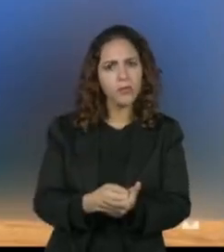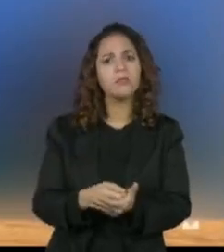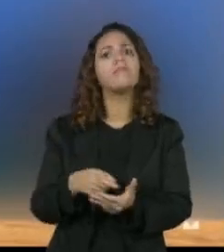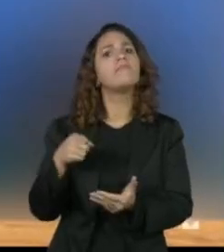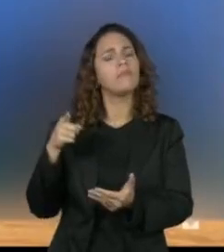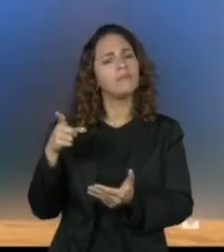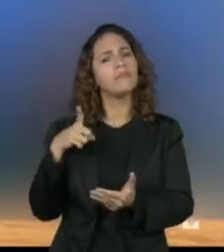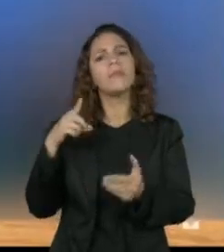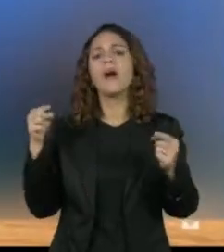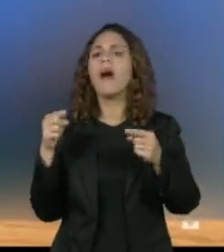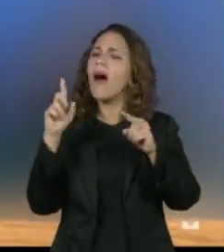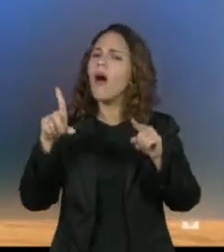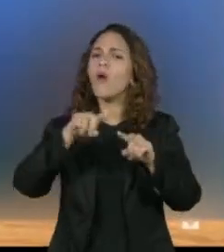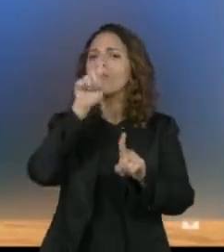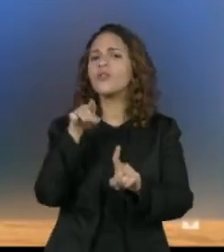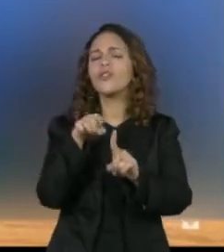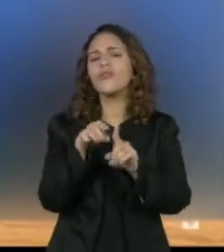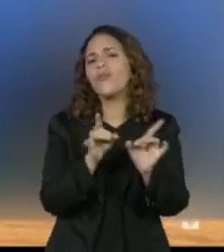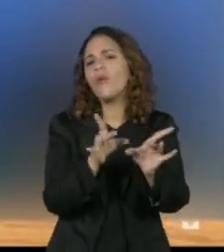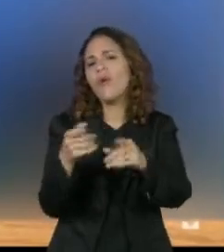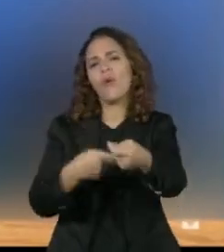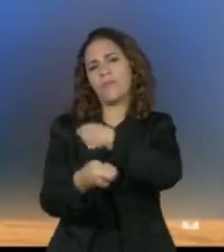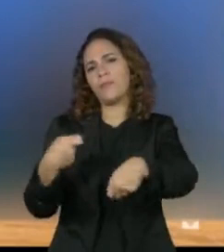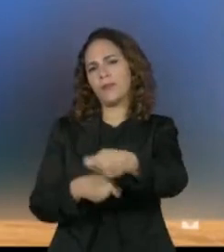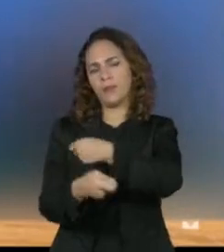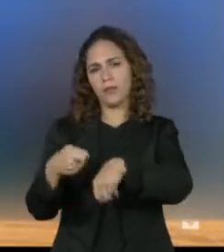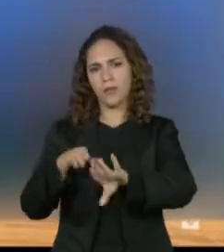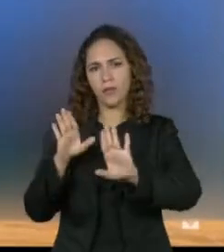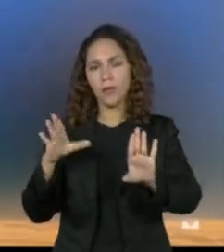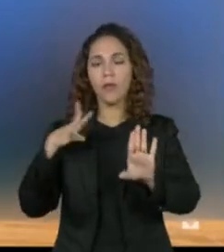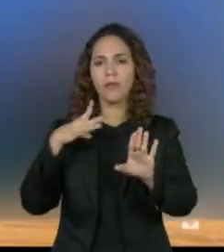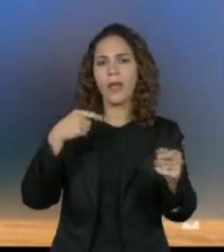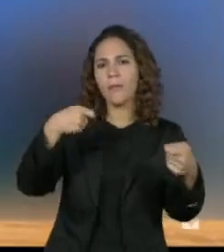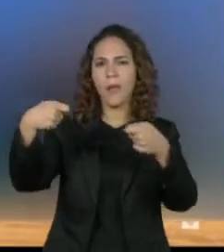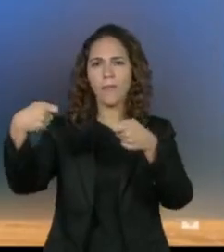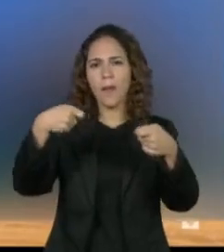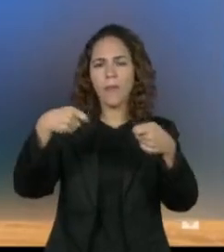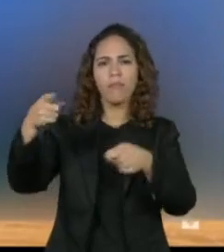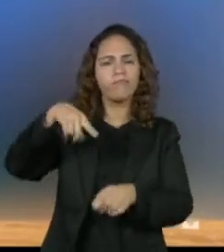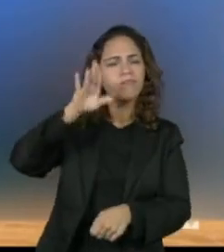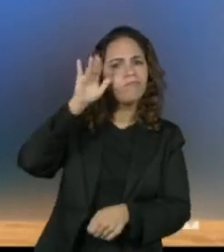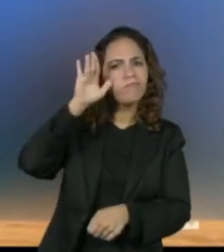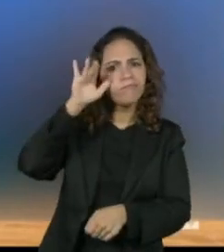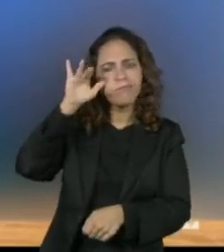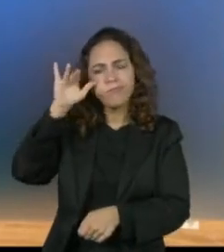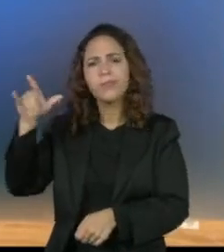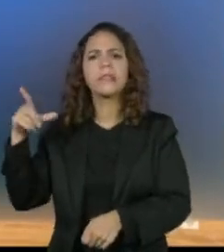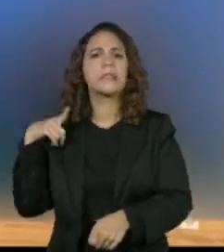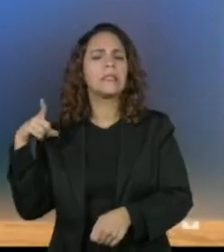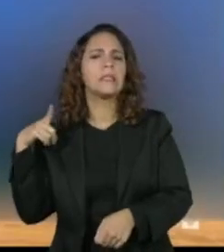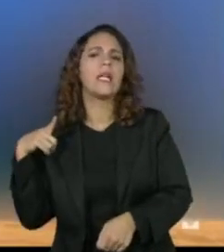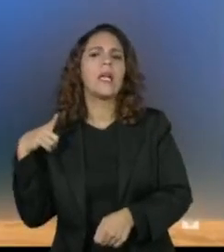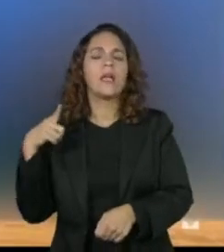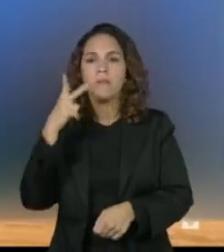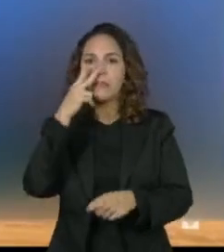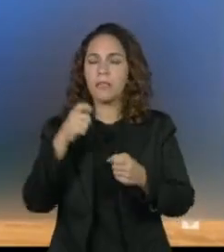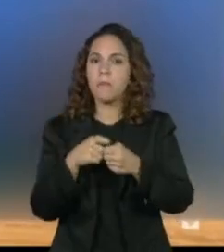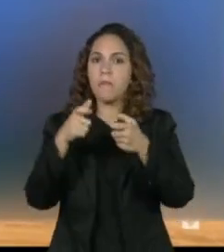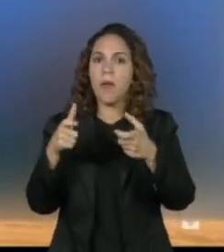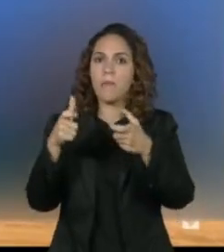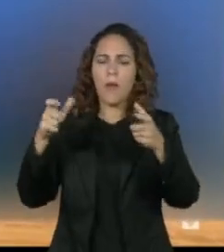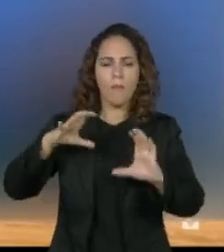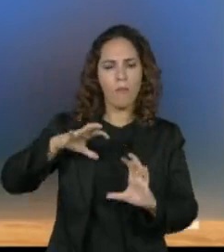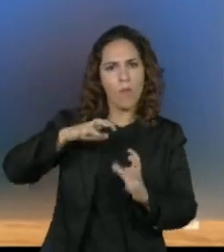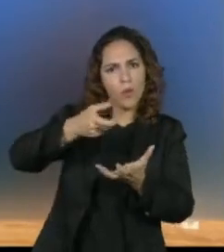totalmente comercial. De acordo com os concorrentes, eles estão observando aí a concorrência aumentando no